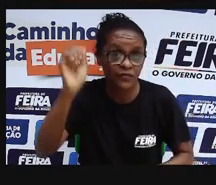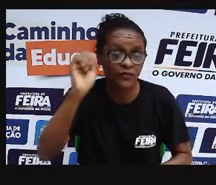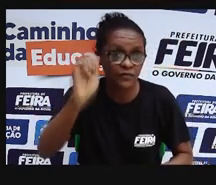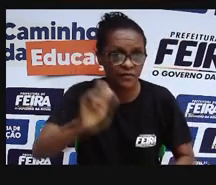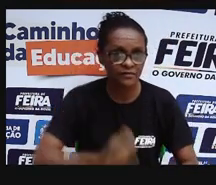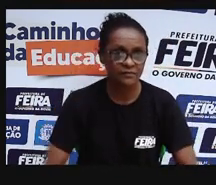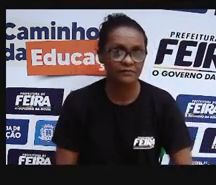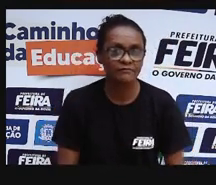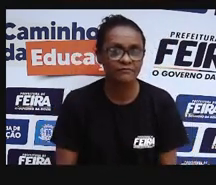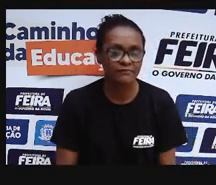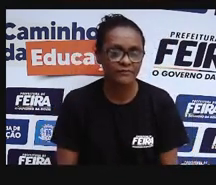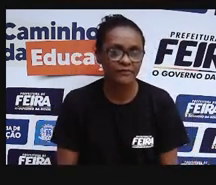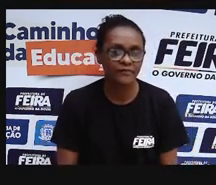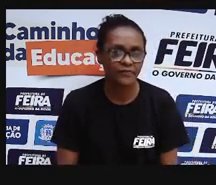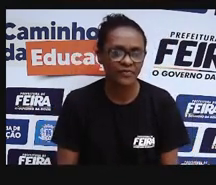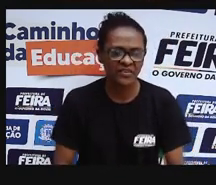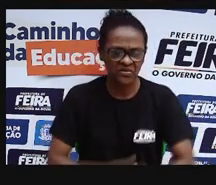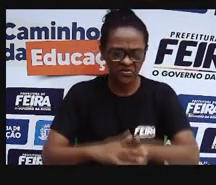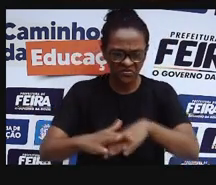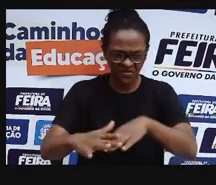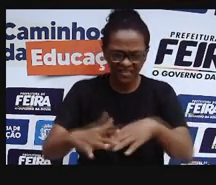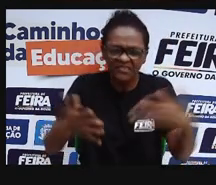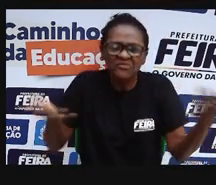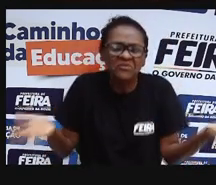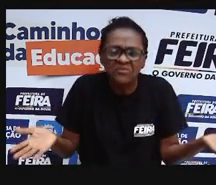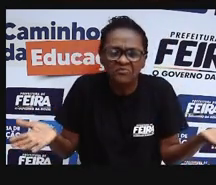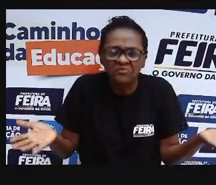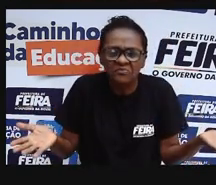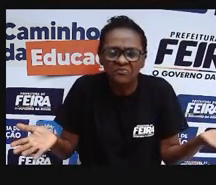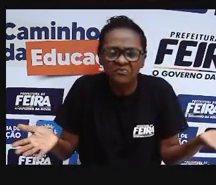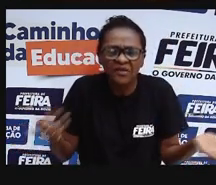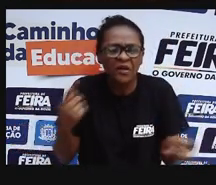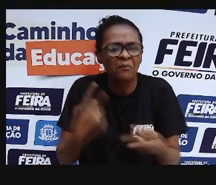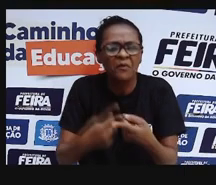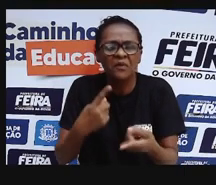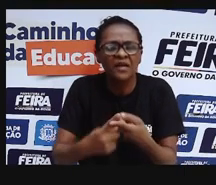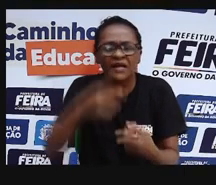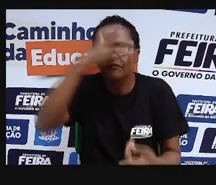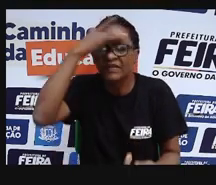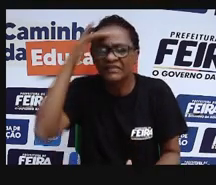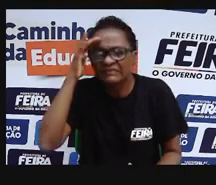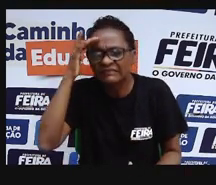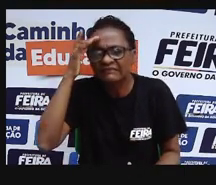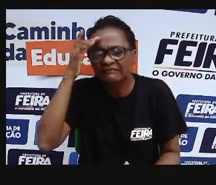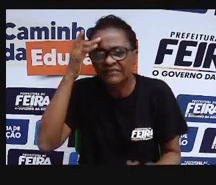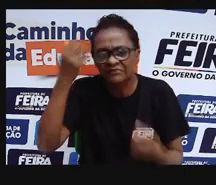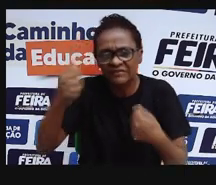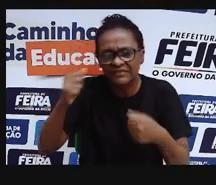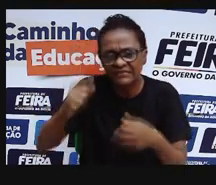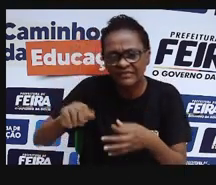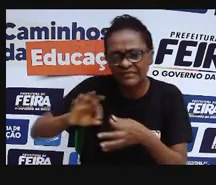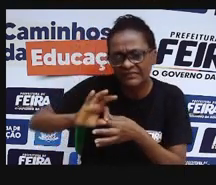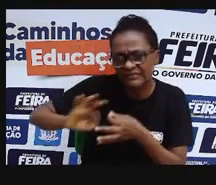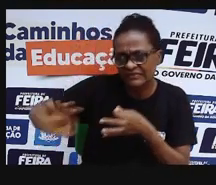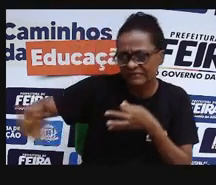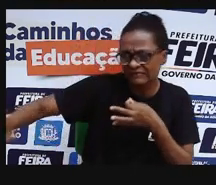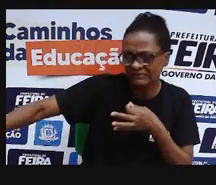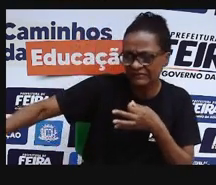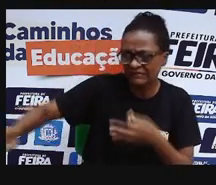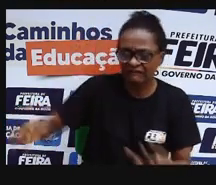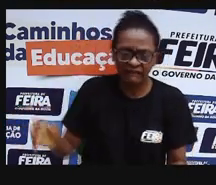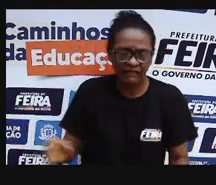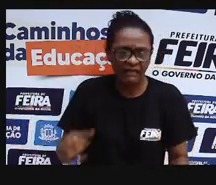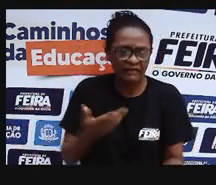acontecendo, né? Que doença é essa? O que que está acontecendo com a gente que a gente precisa nesse momento para ter aula, sim, online,